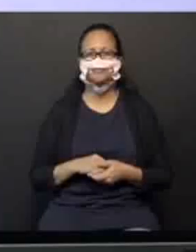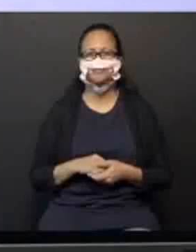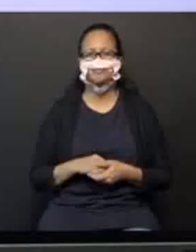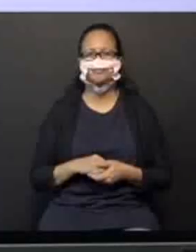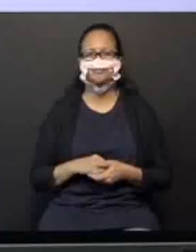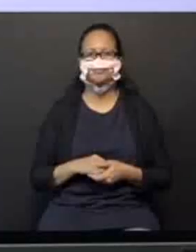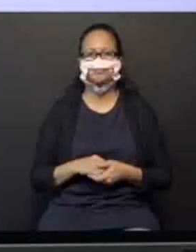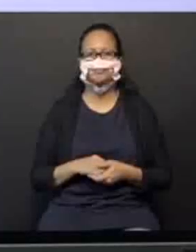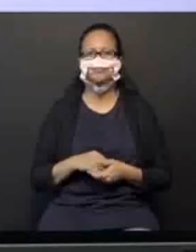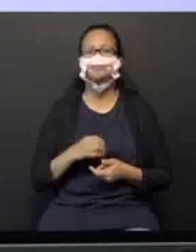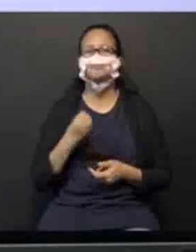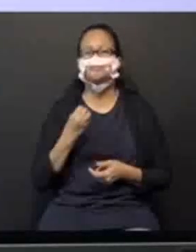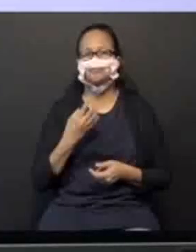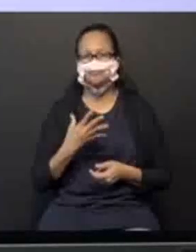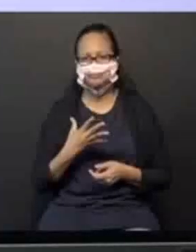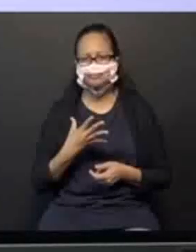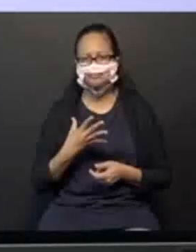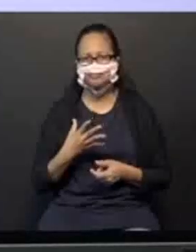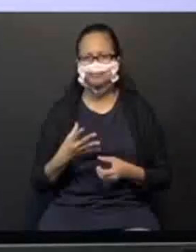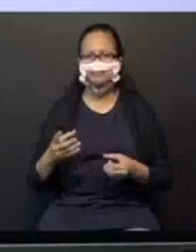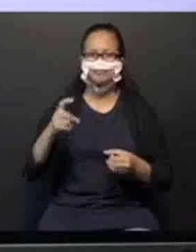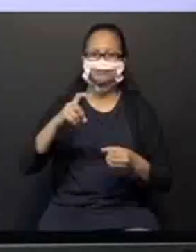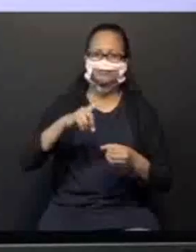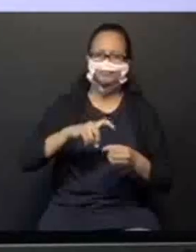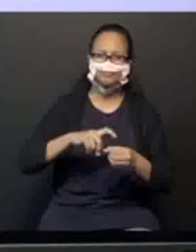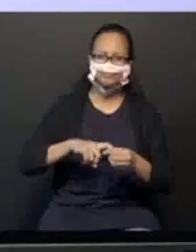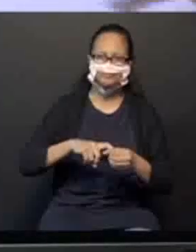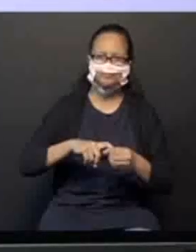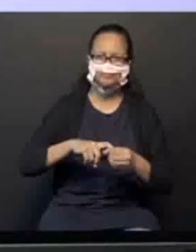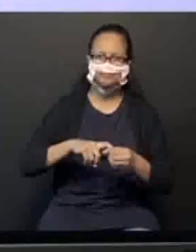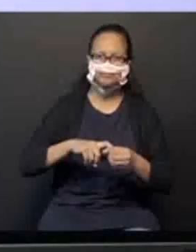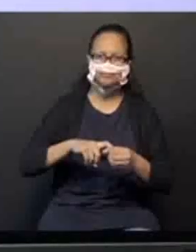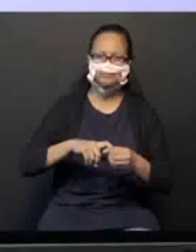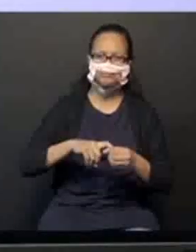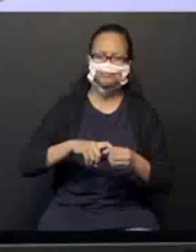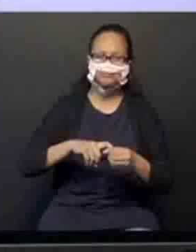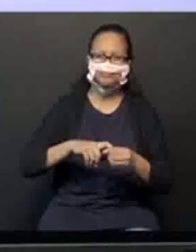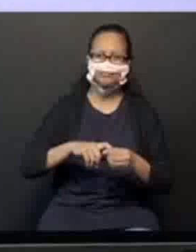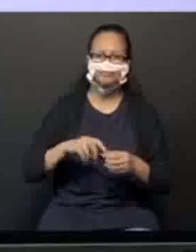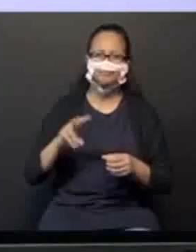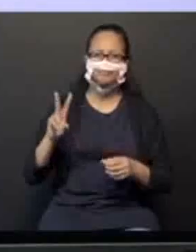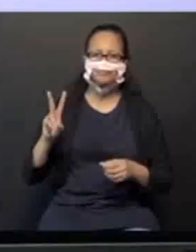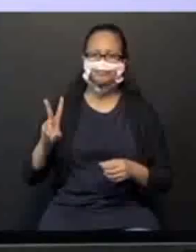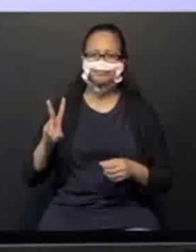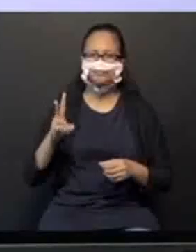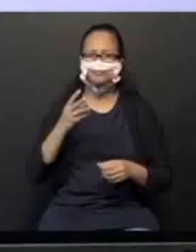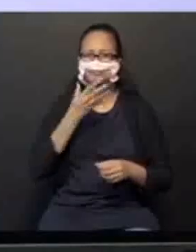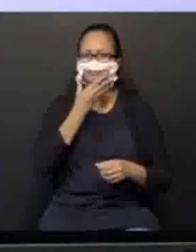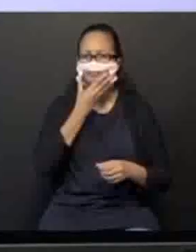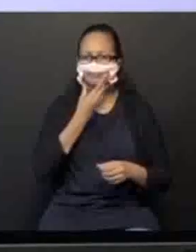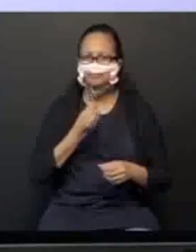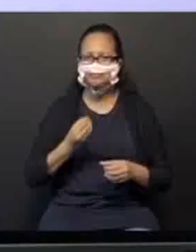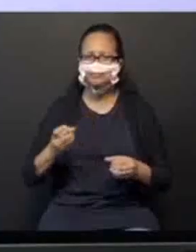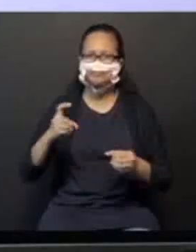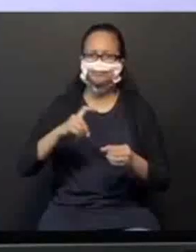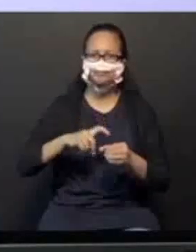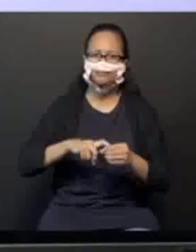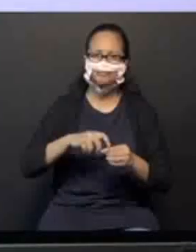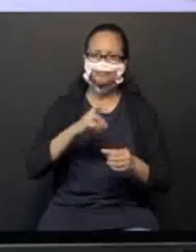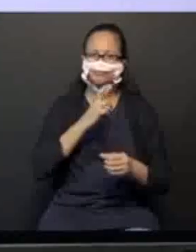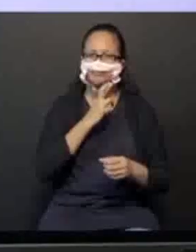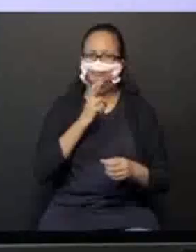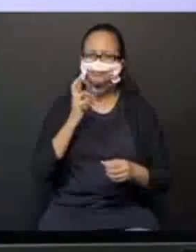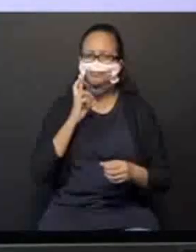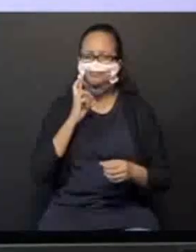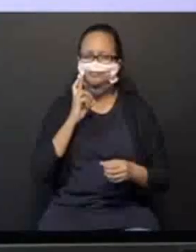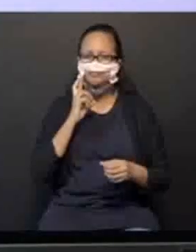Muito bem. Eles estão dentro. Então, vamos relembrar? Olha lá. Os dois homens estão dentro do refeitório.